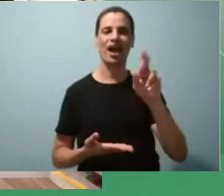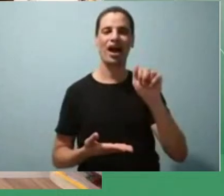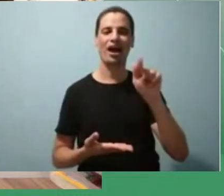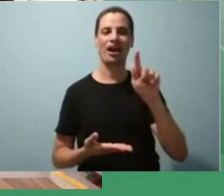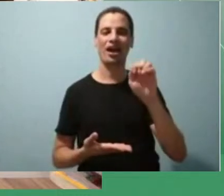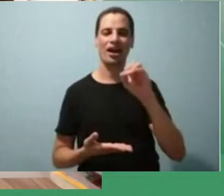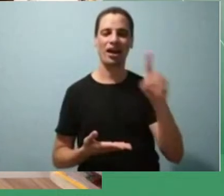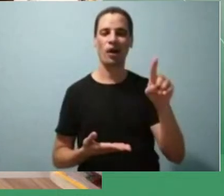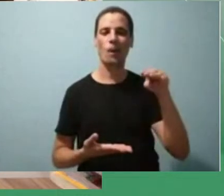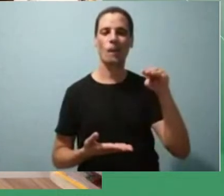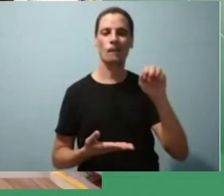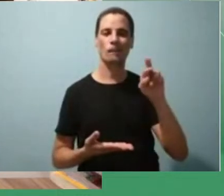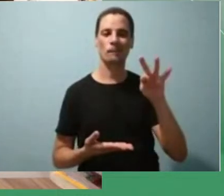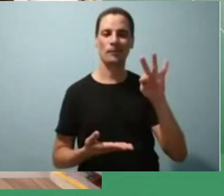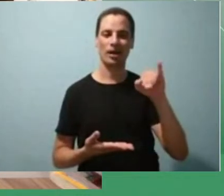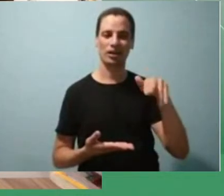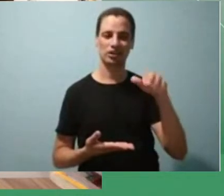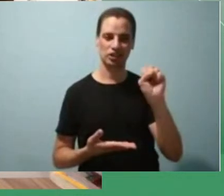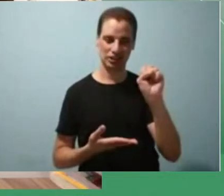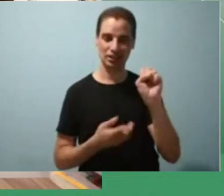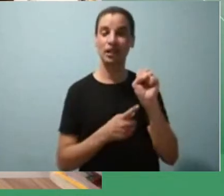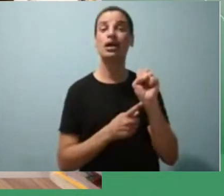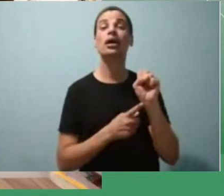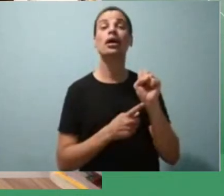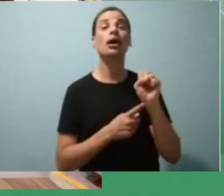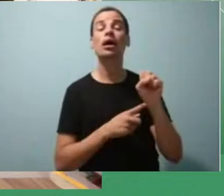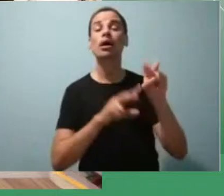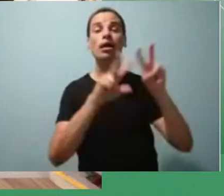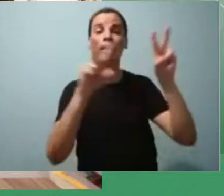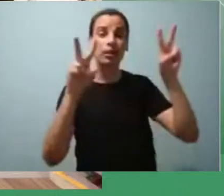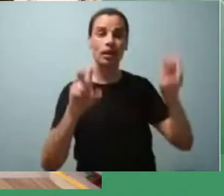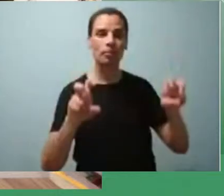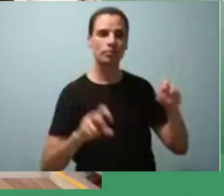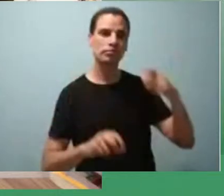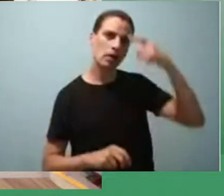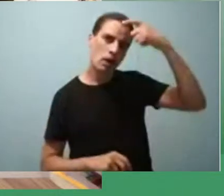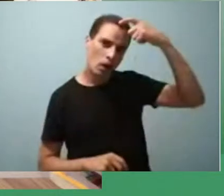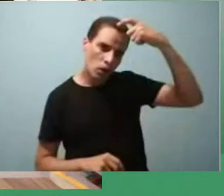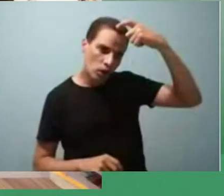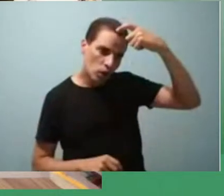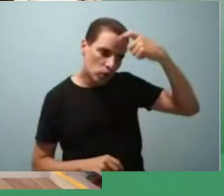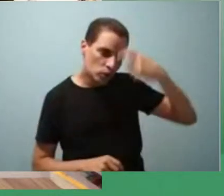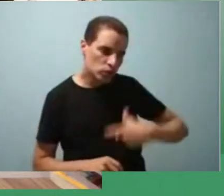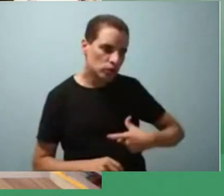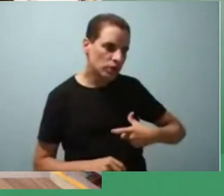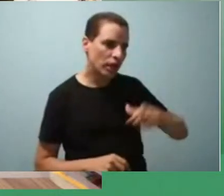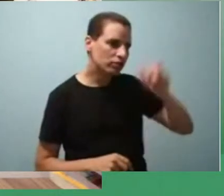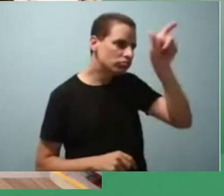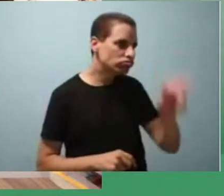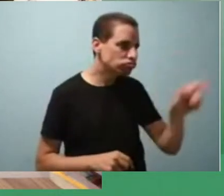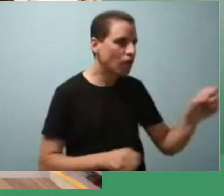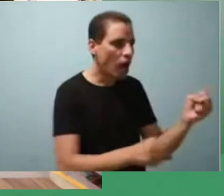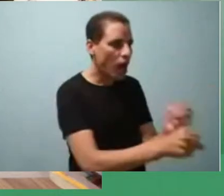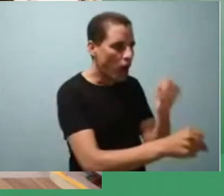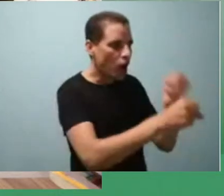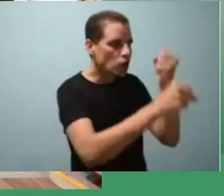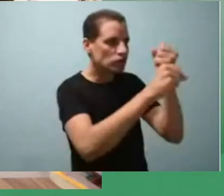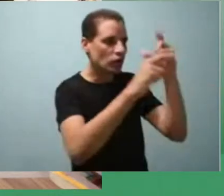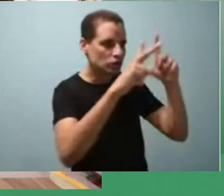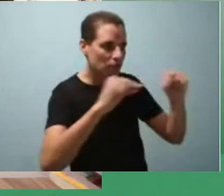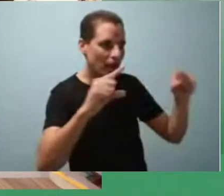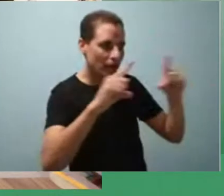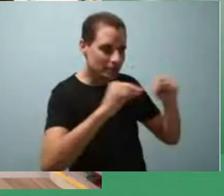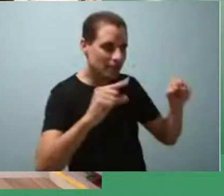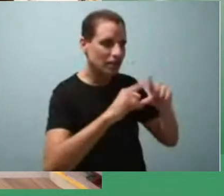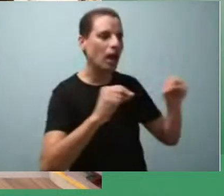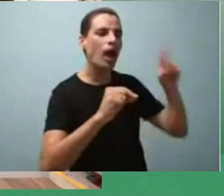que tem o trabalho intitulado sujeitos da construção de Brasília as potencialidades da fotografia